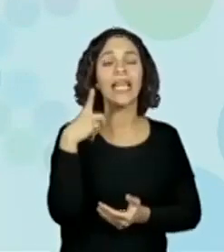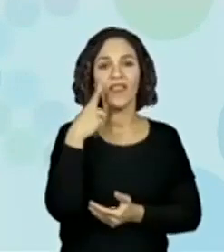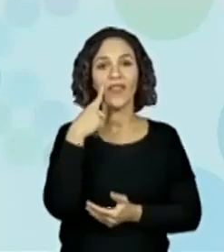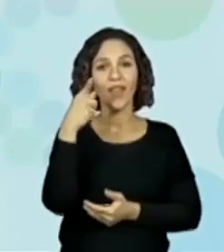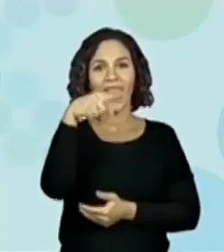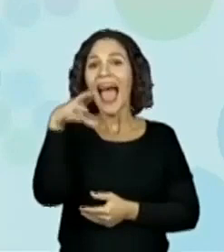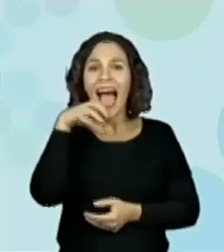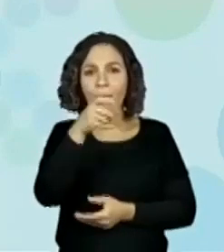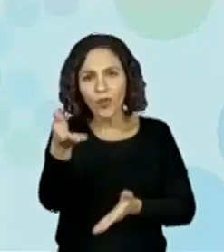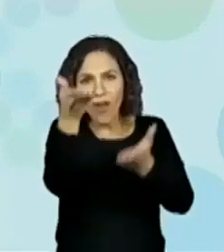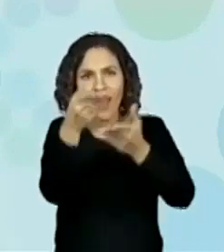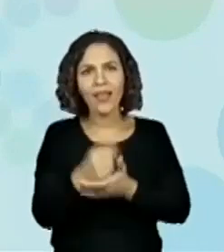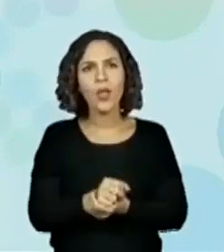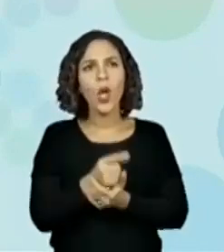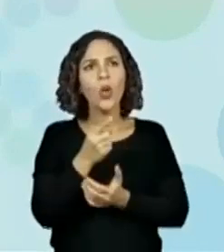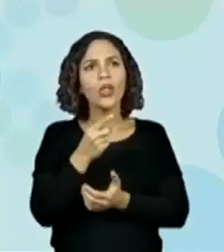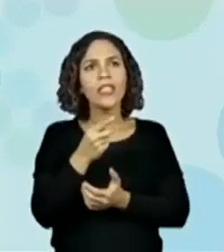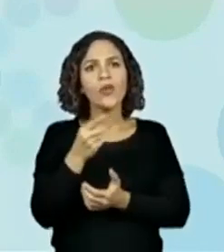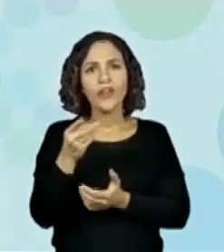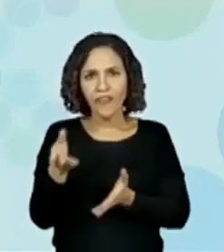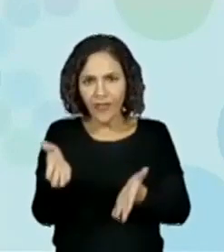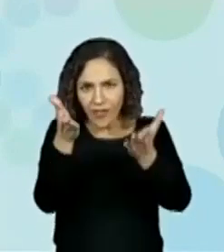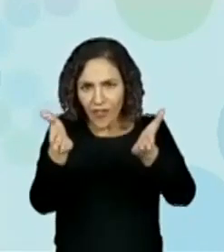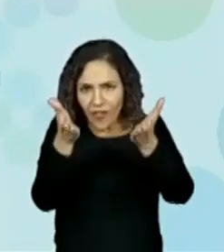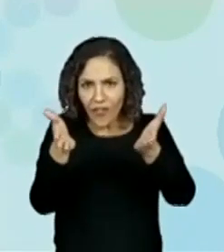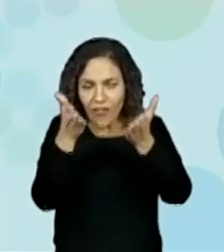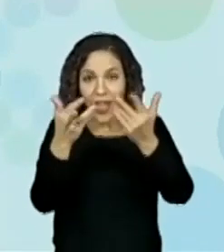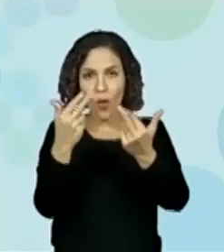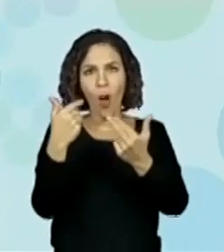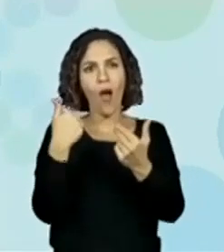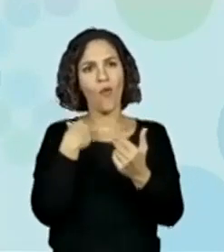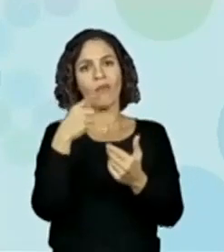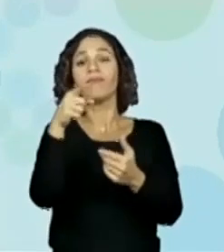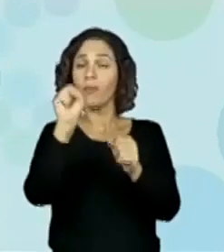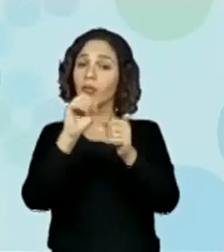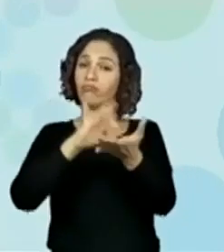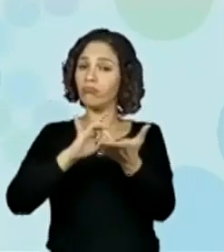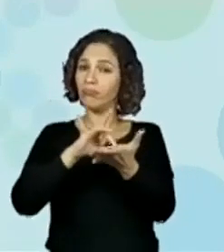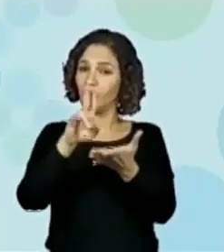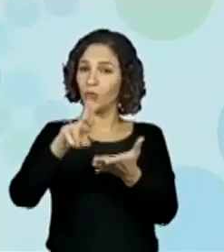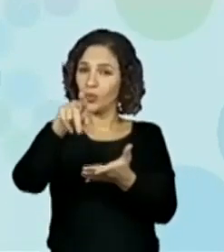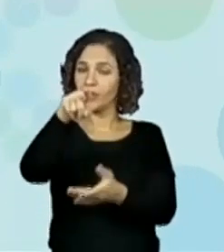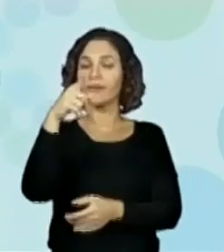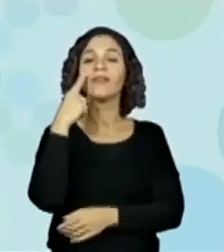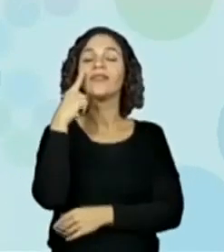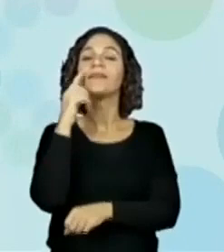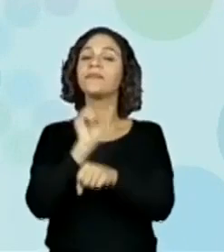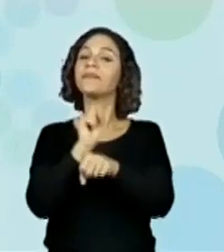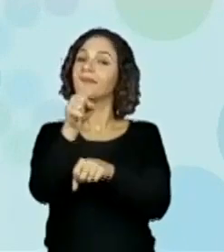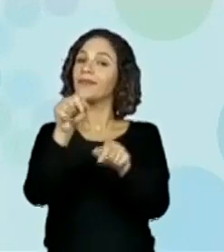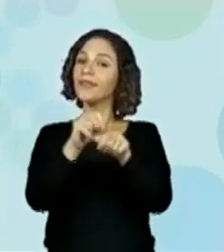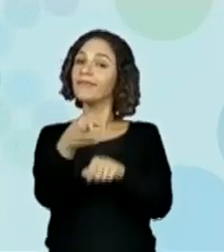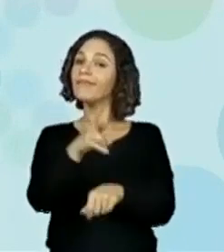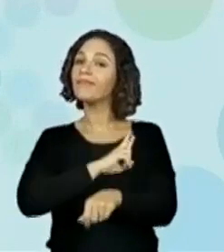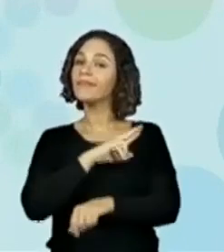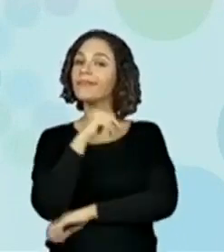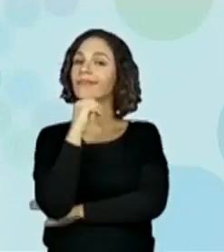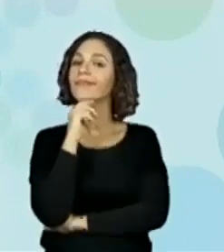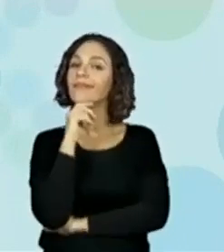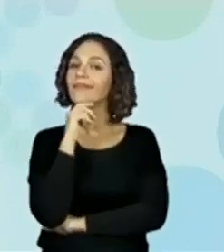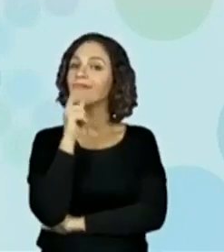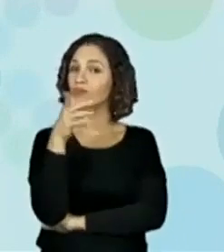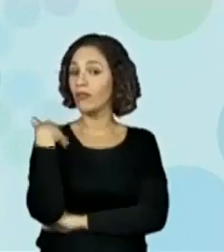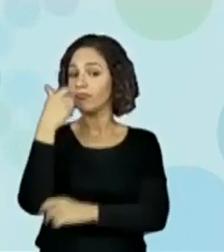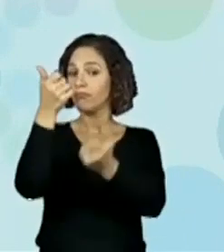parede, Rapidinho, vai lá, Conta lá, do jeitinho que eu fiz, e usa a calculadora para calcular. É muito simples, muito fácil, né? Você já